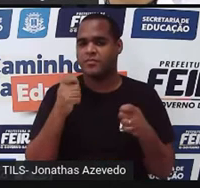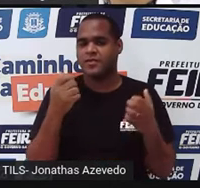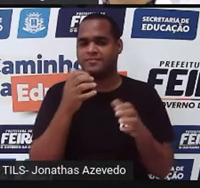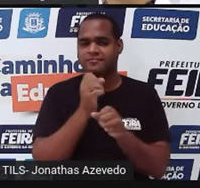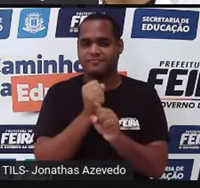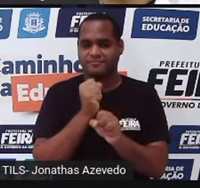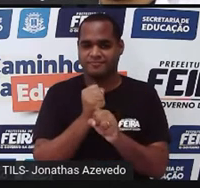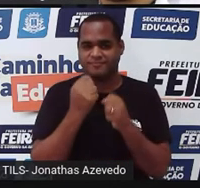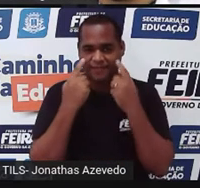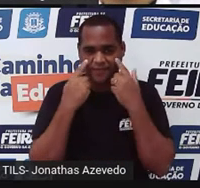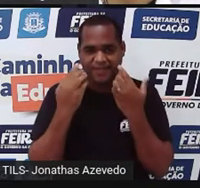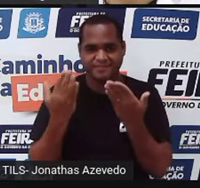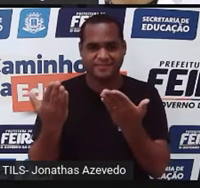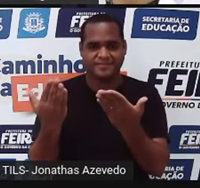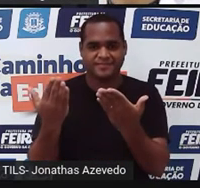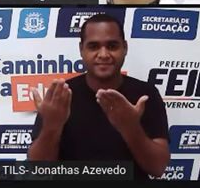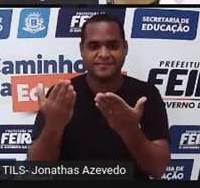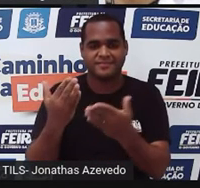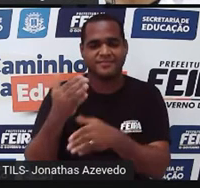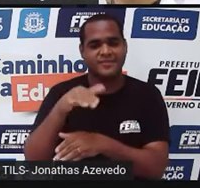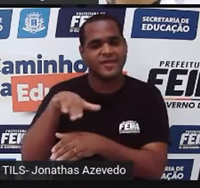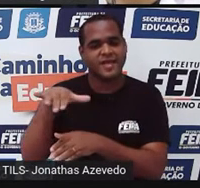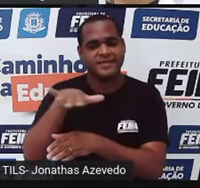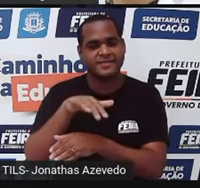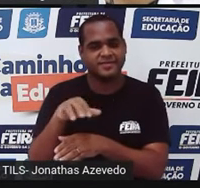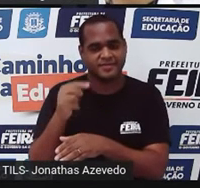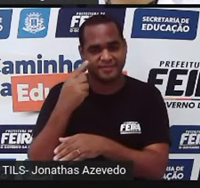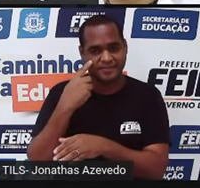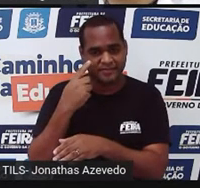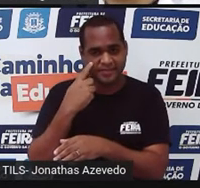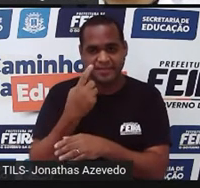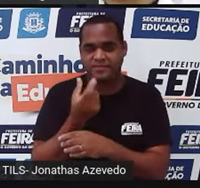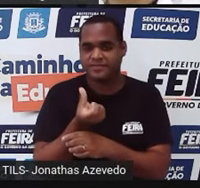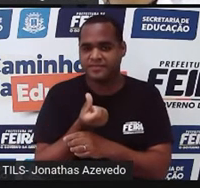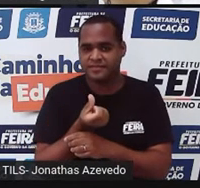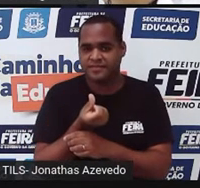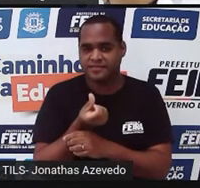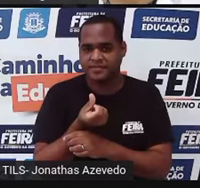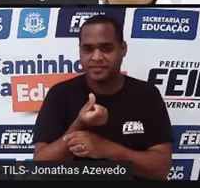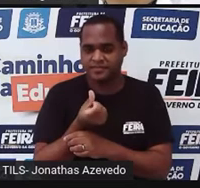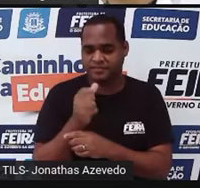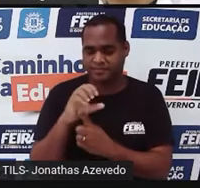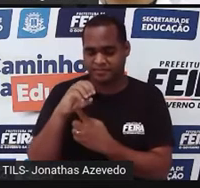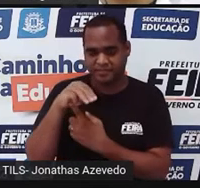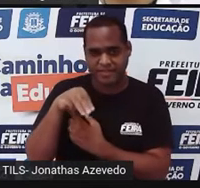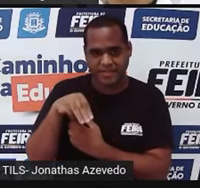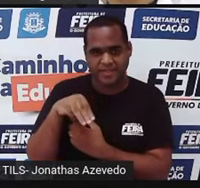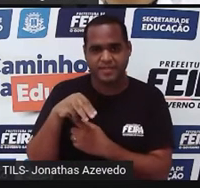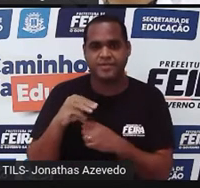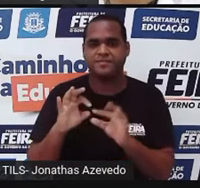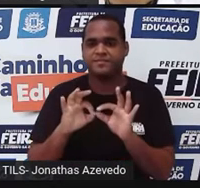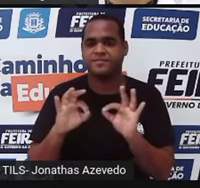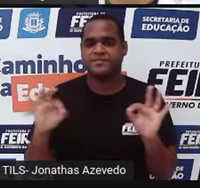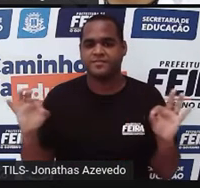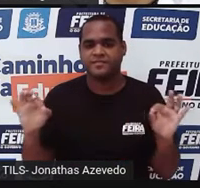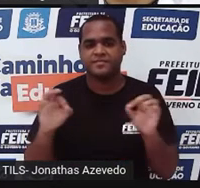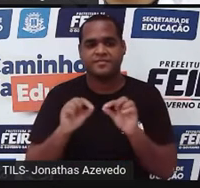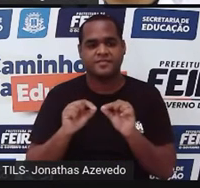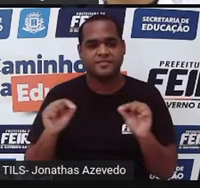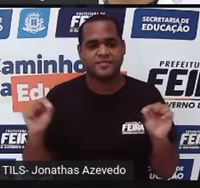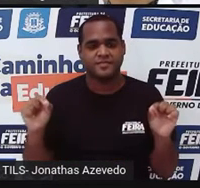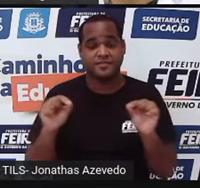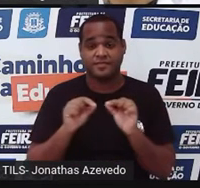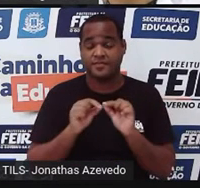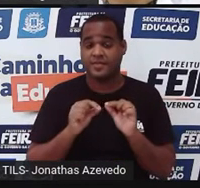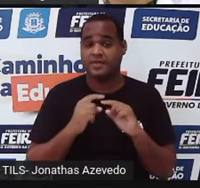cálculozinho, tá bom? A área do retângulo vai ser 6 de comprimento, 6 centímetros, vezes